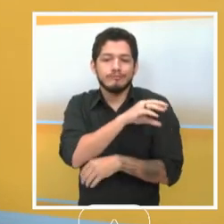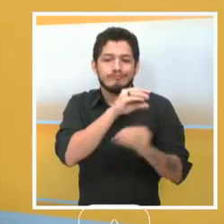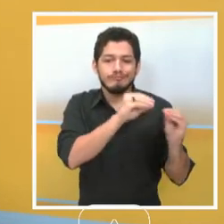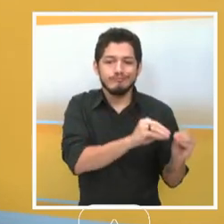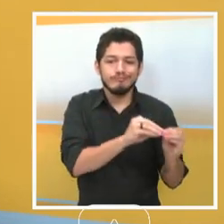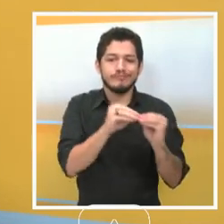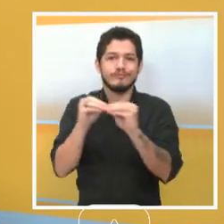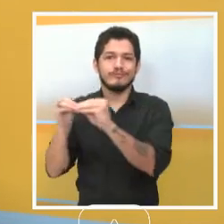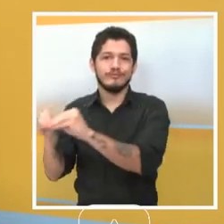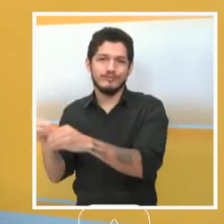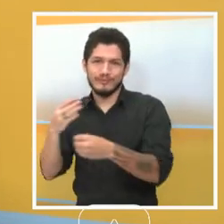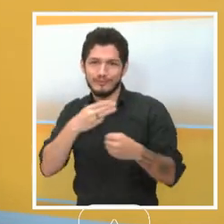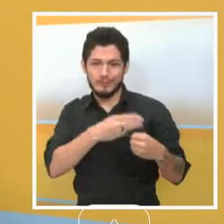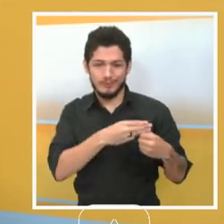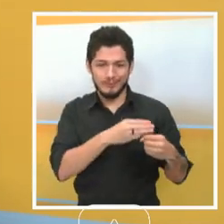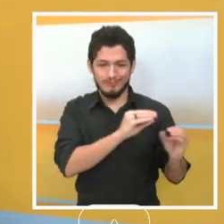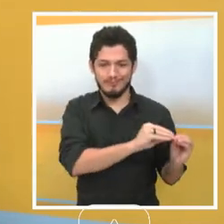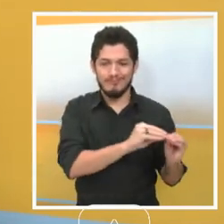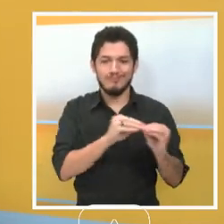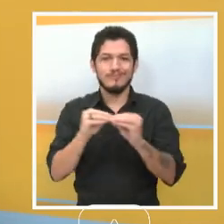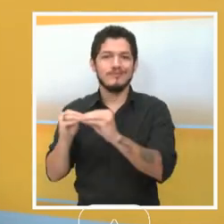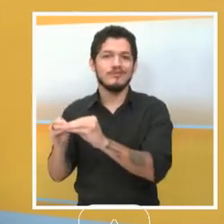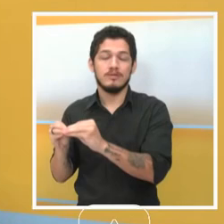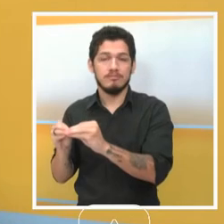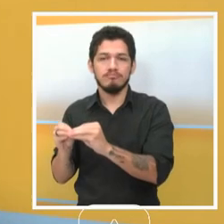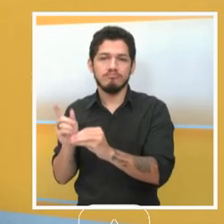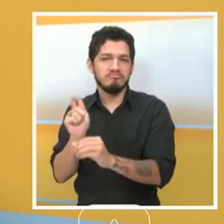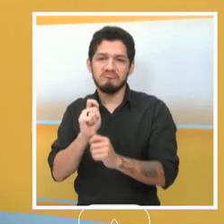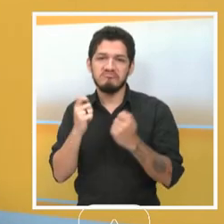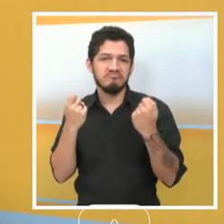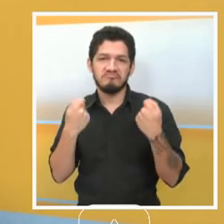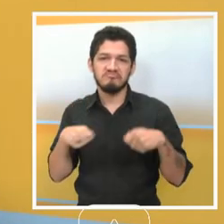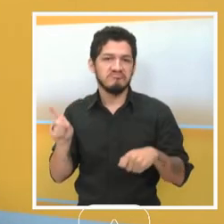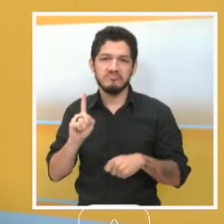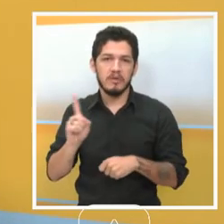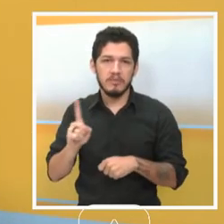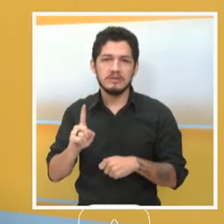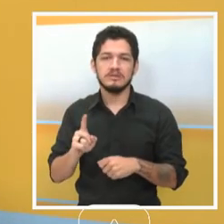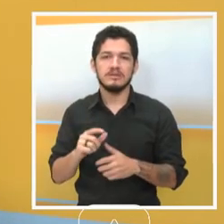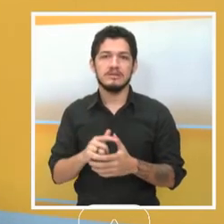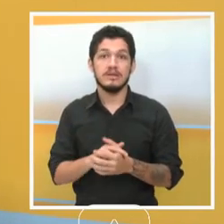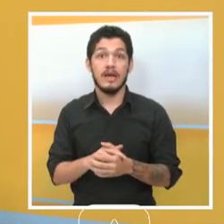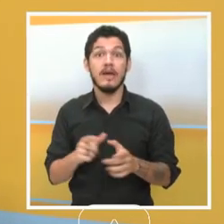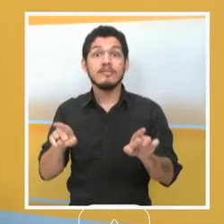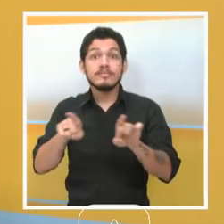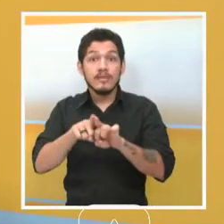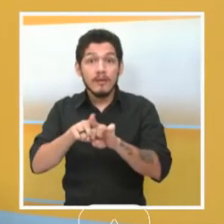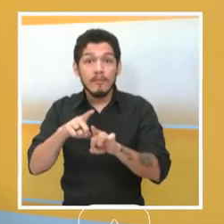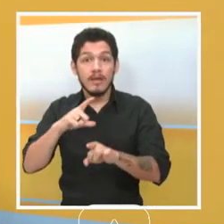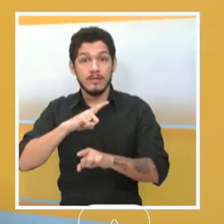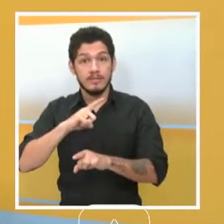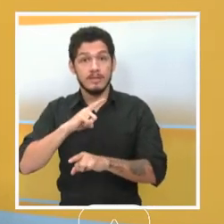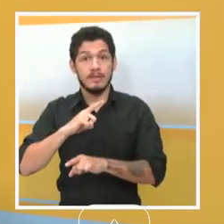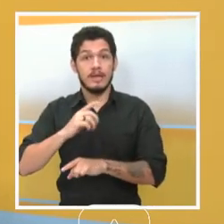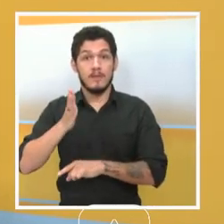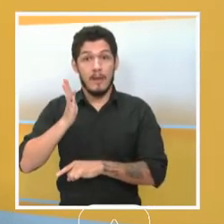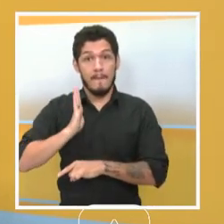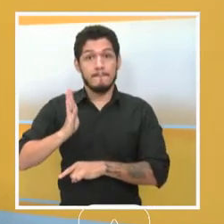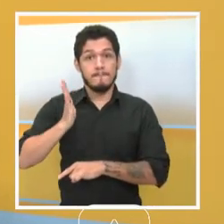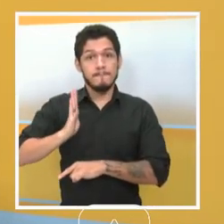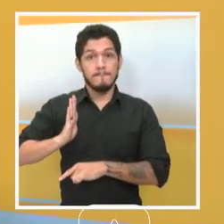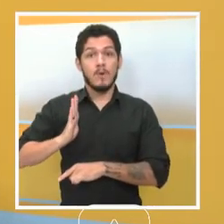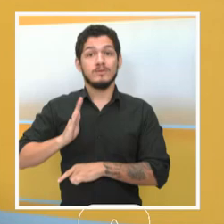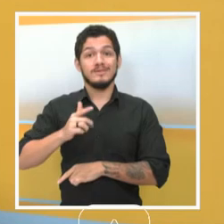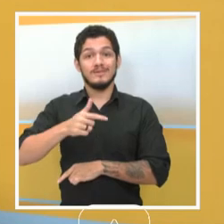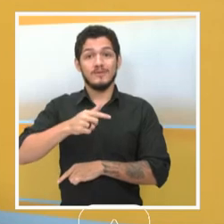muitas vezes, vão para o município mais próximo e ainda recebendo uma bolsa de R 700,00